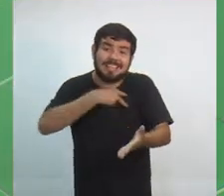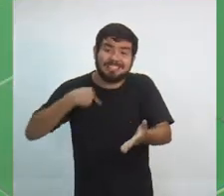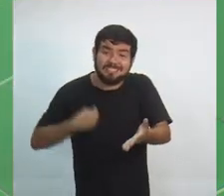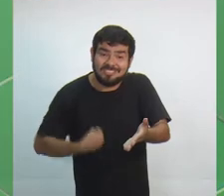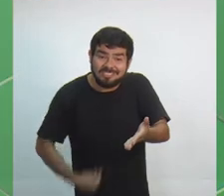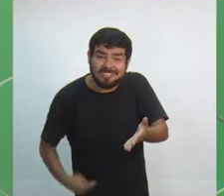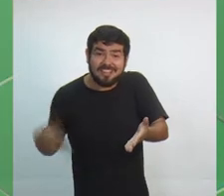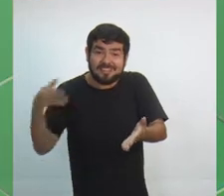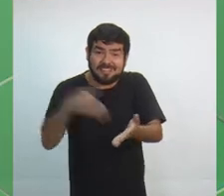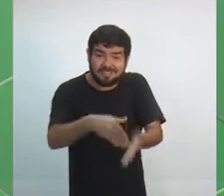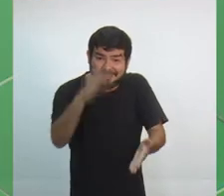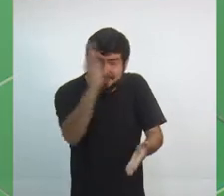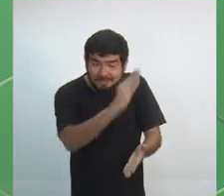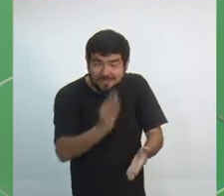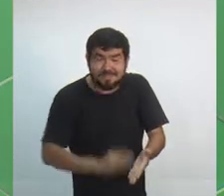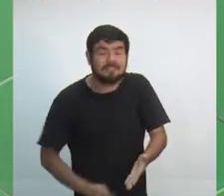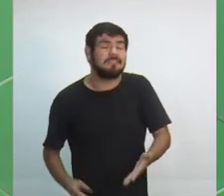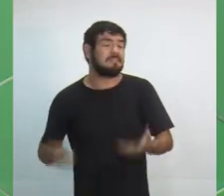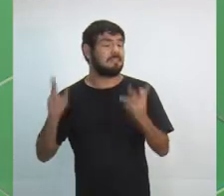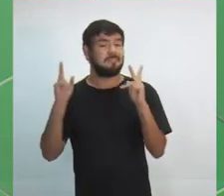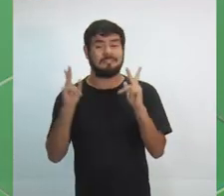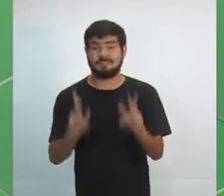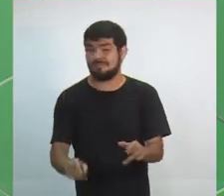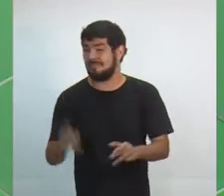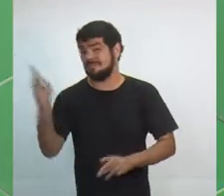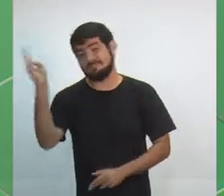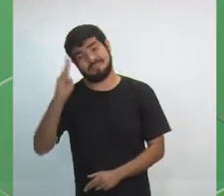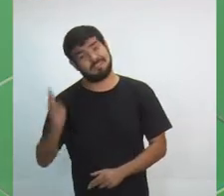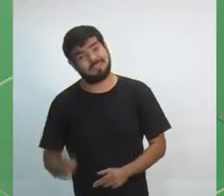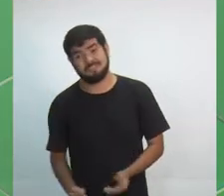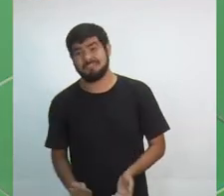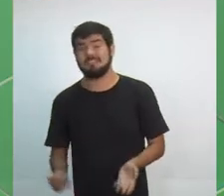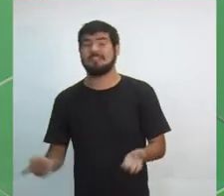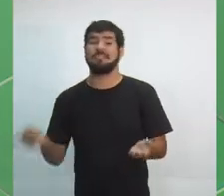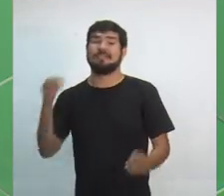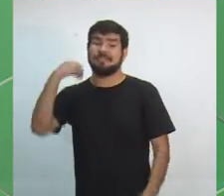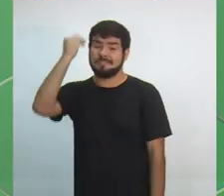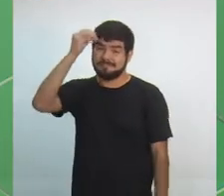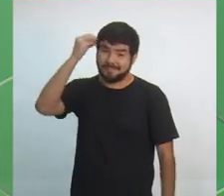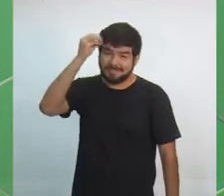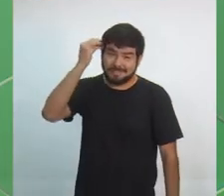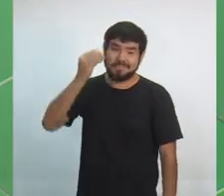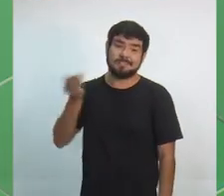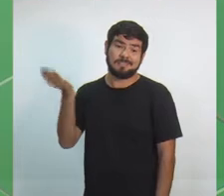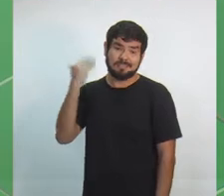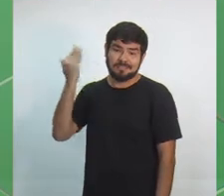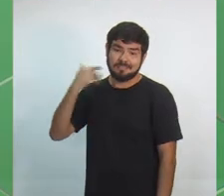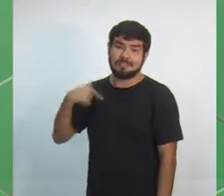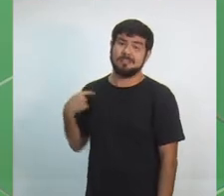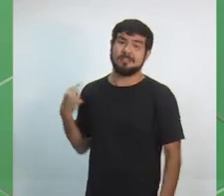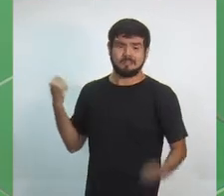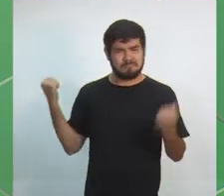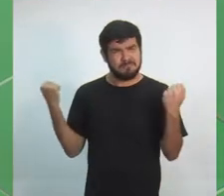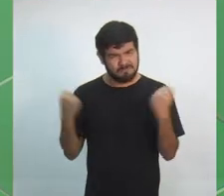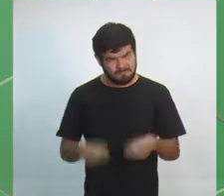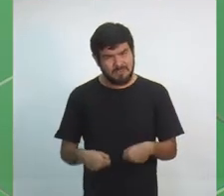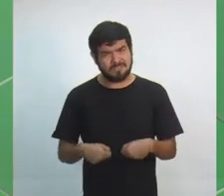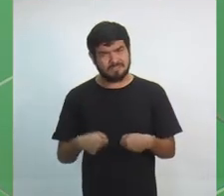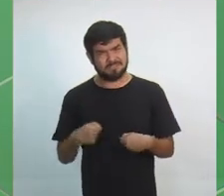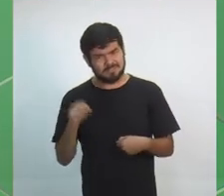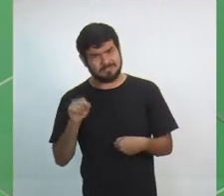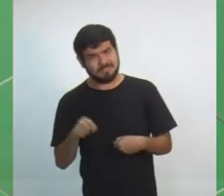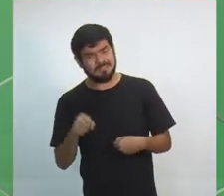preocupação que temos e vamos resolver esse problema, porque a experiência que nós tivemos é possível se fazer.